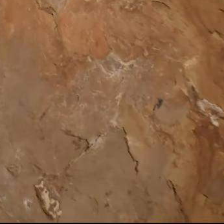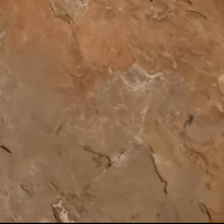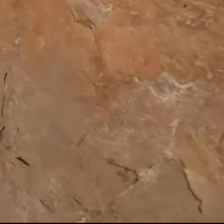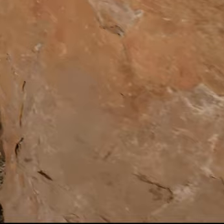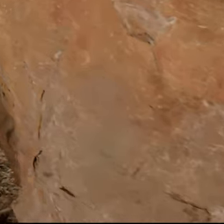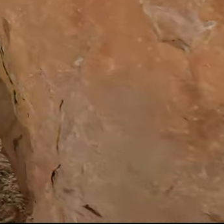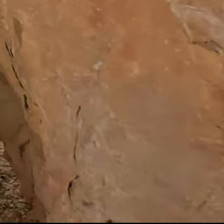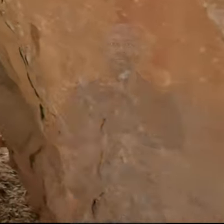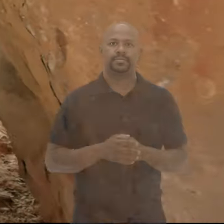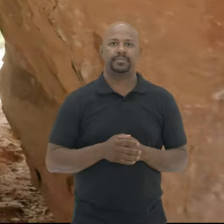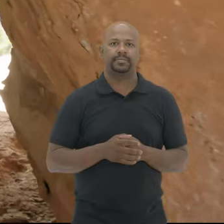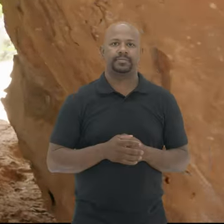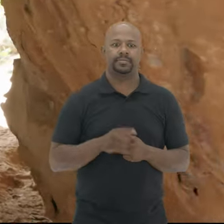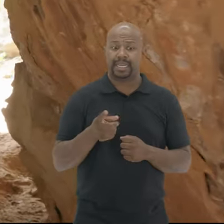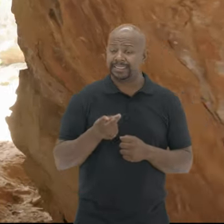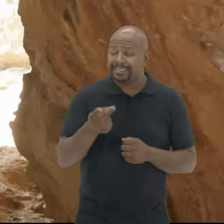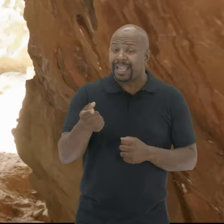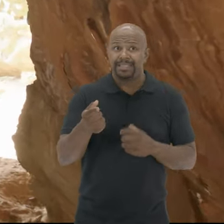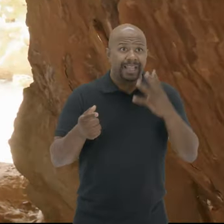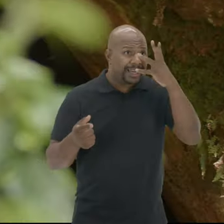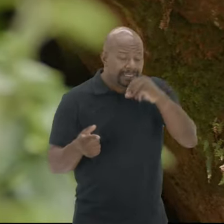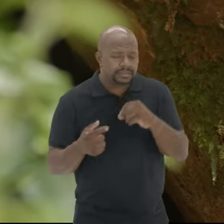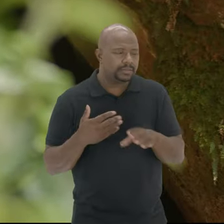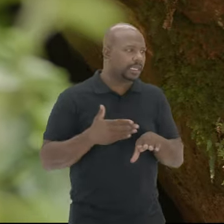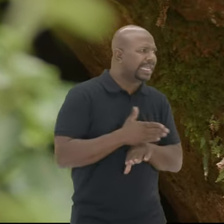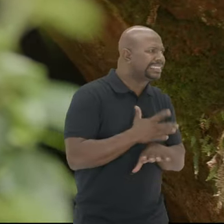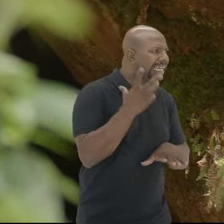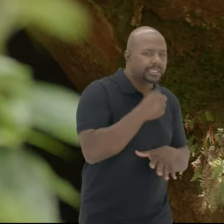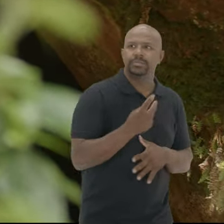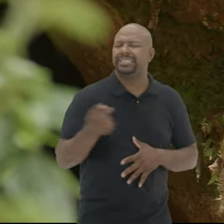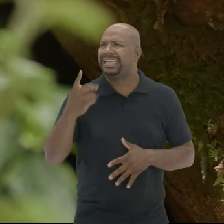Saem da gruta escura No dia ensolarado A saída é tão bonita Quanto a entrada